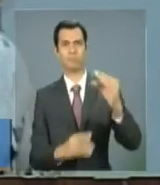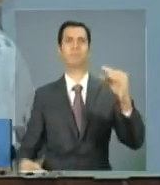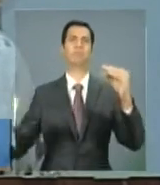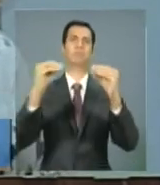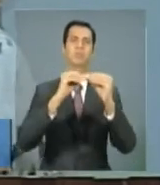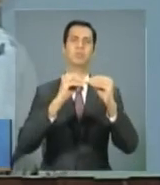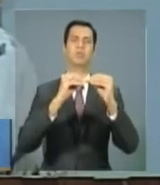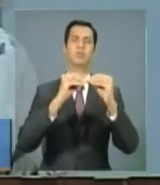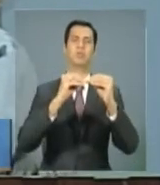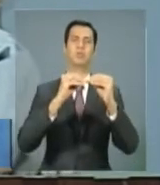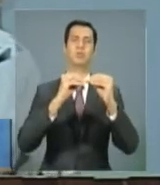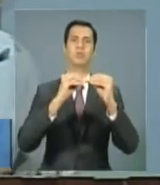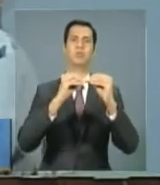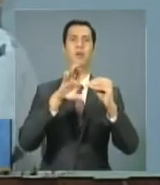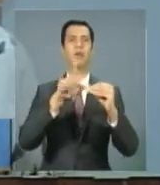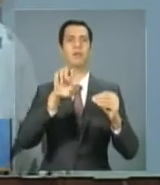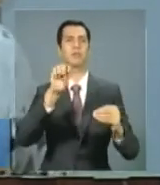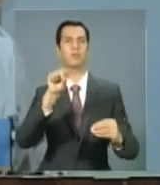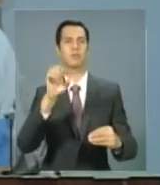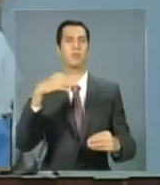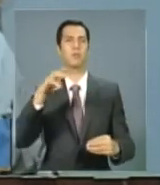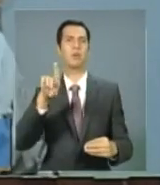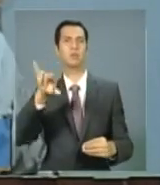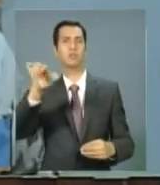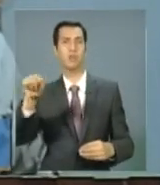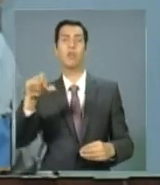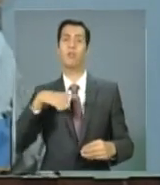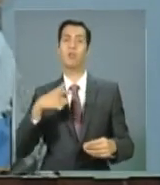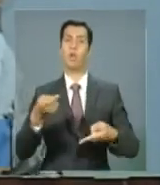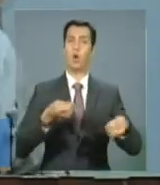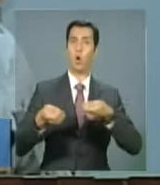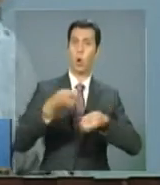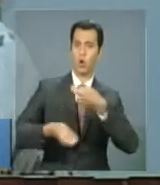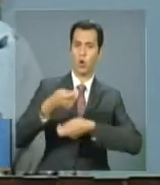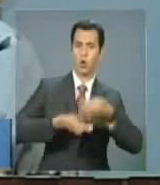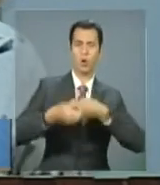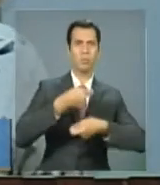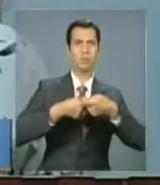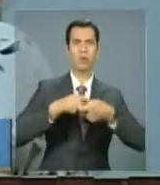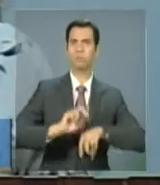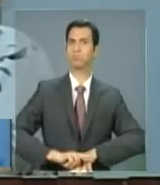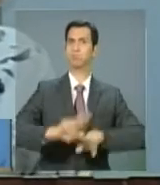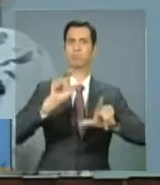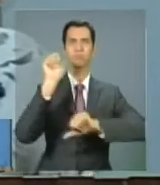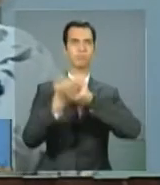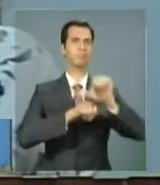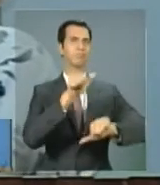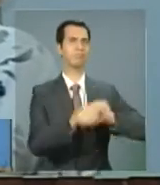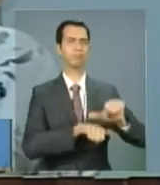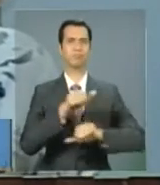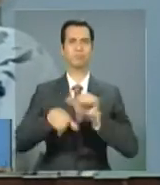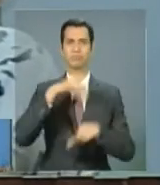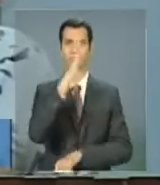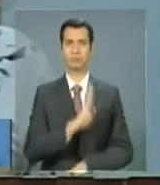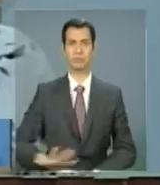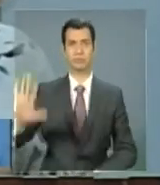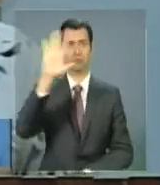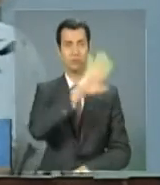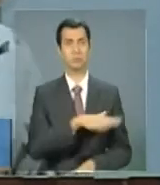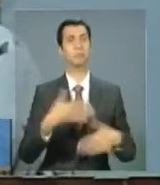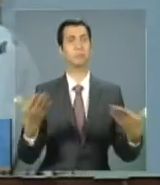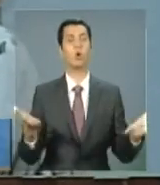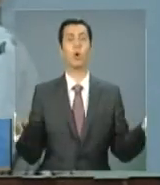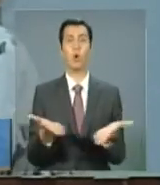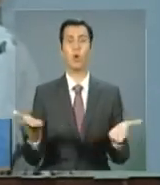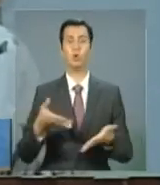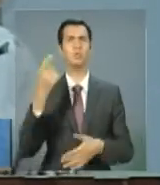classe média, gerando toda uma nova dinâmica na economia. Portanto, hoje, não basta mais só um programa